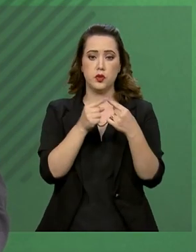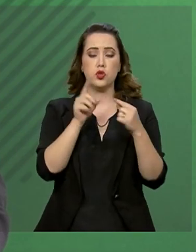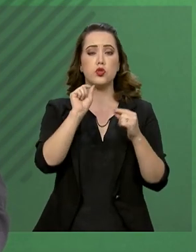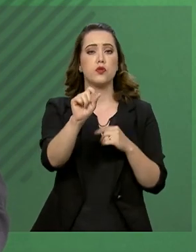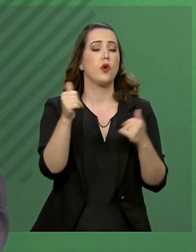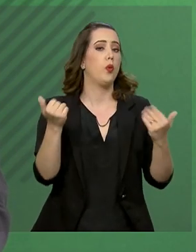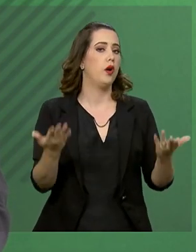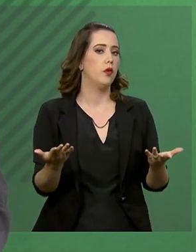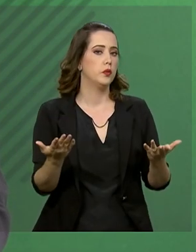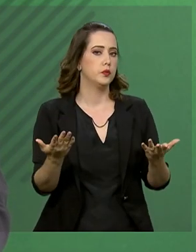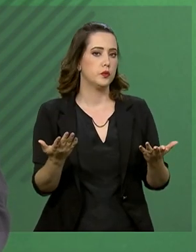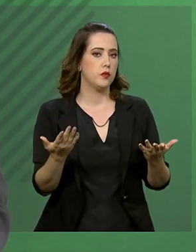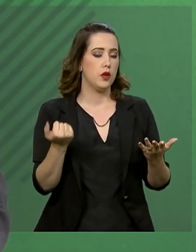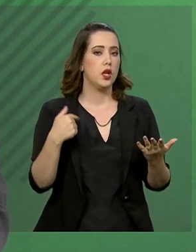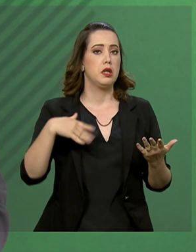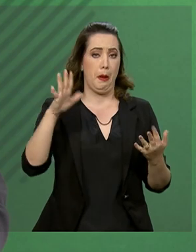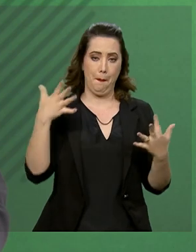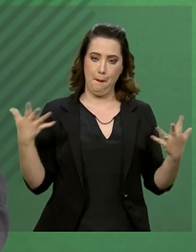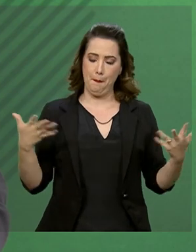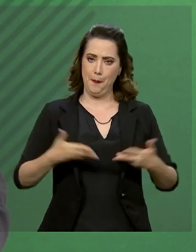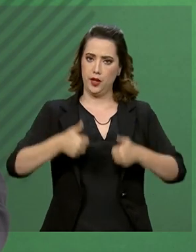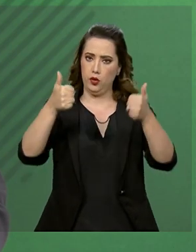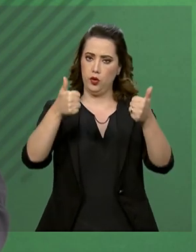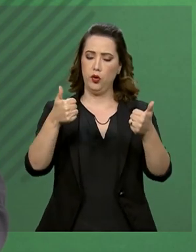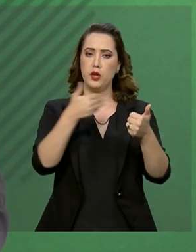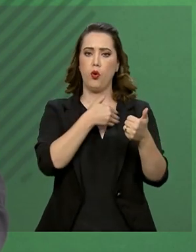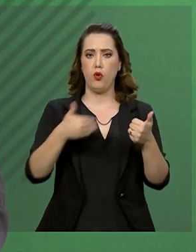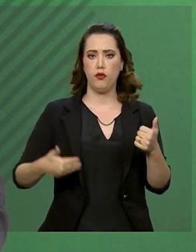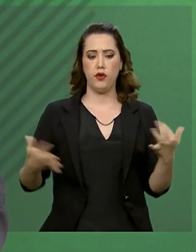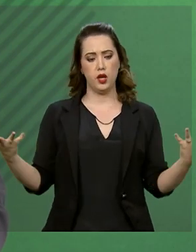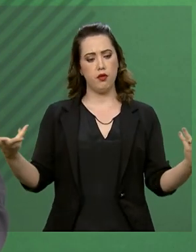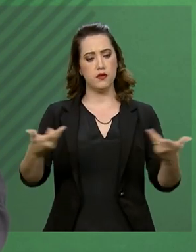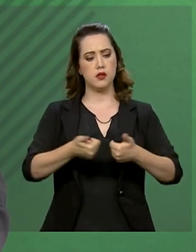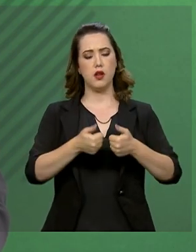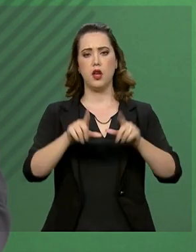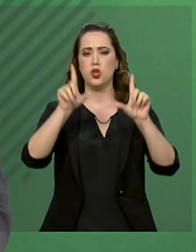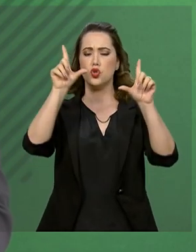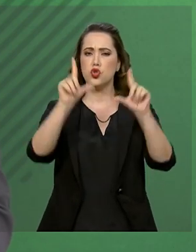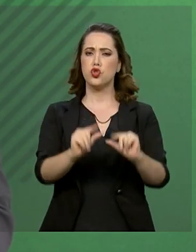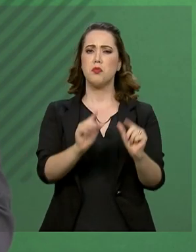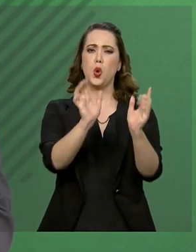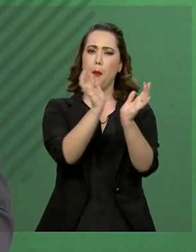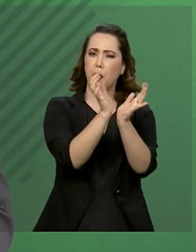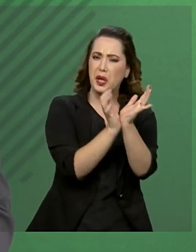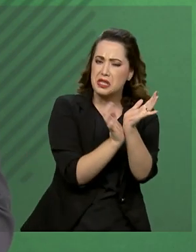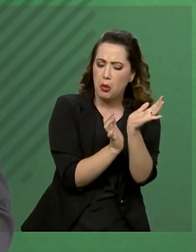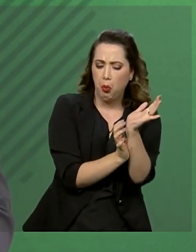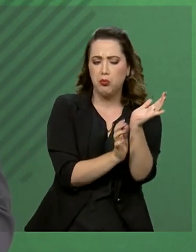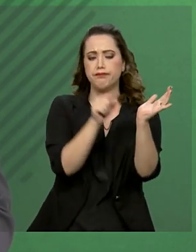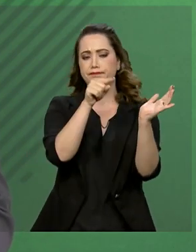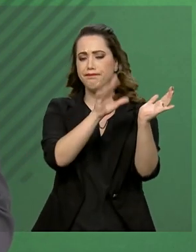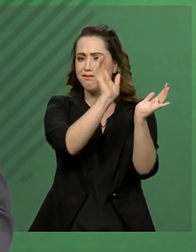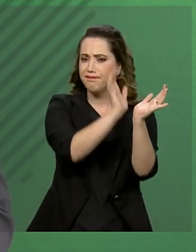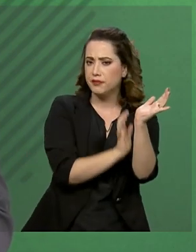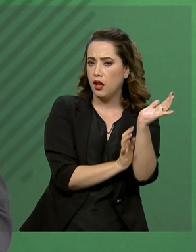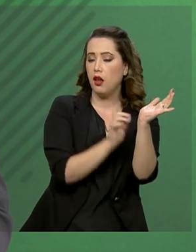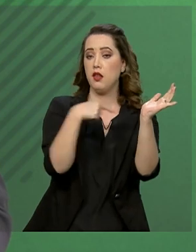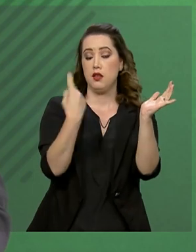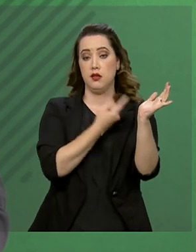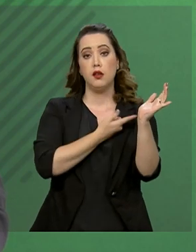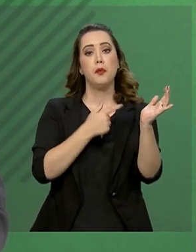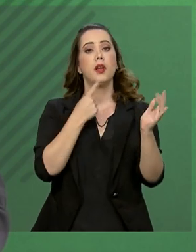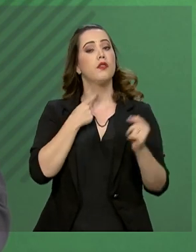pública mais eficiente, com menos burocracia e atendendo aos anseios de nós